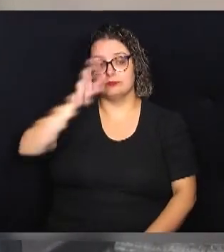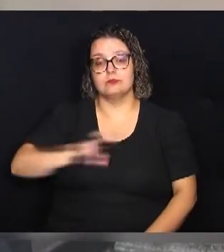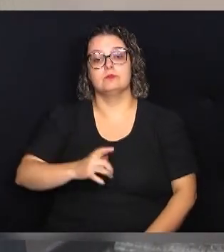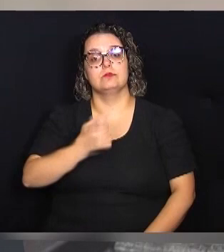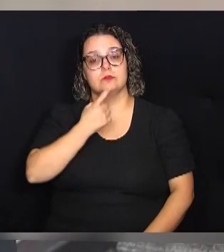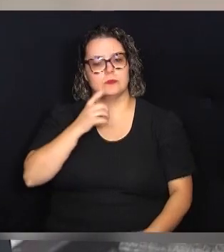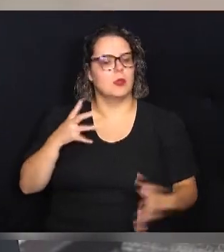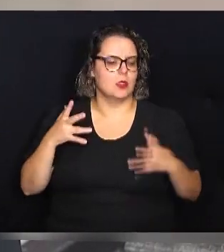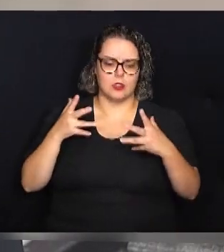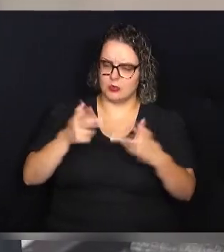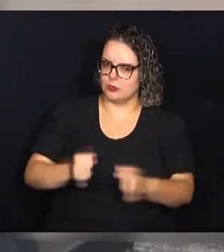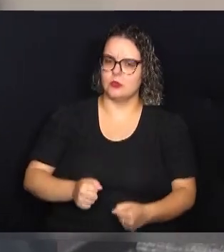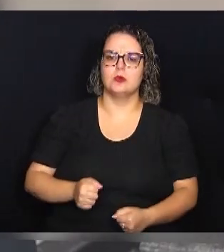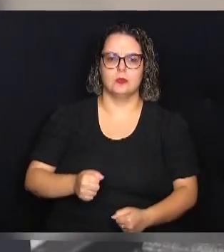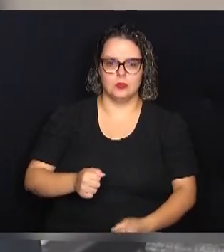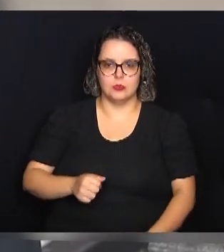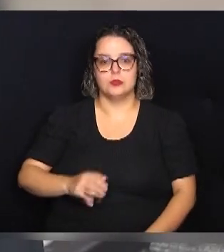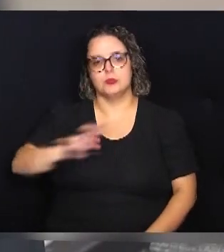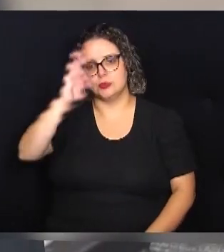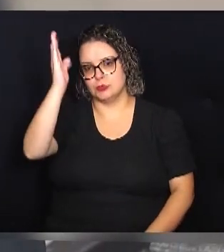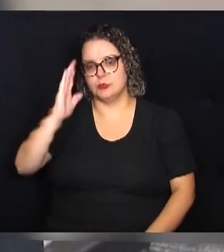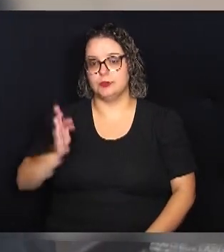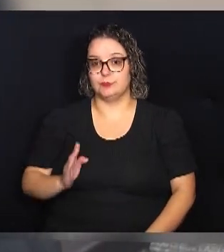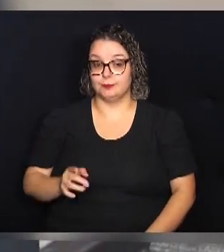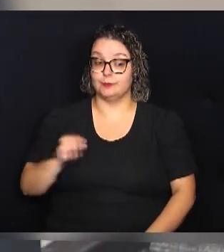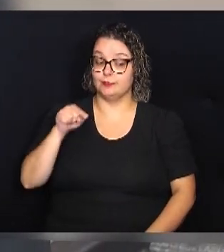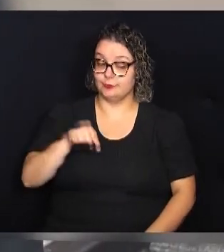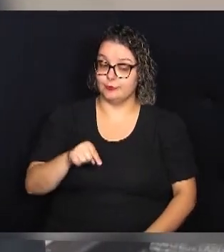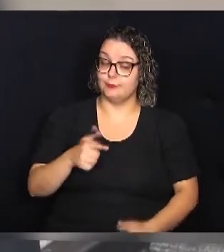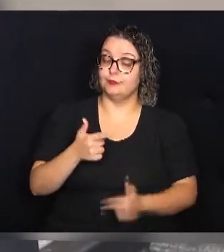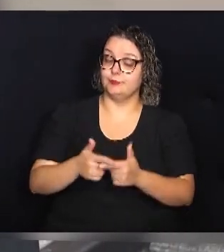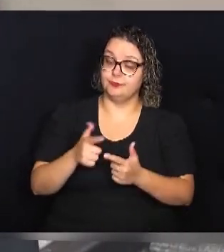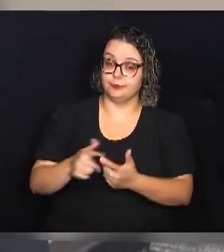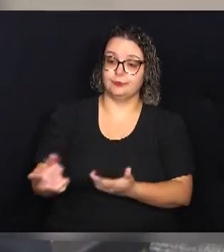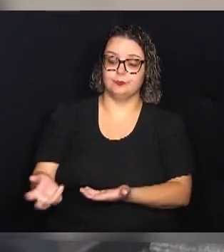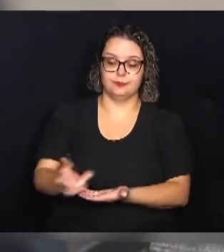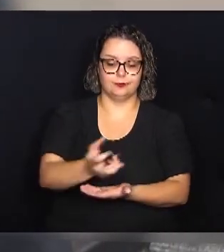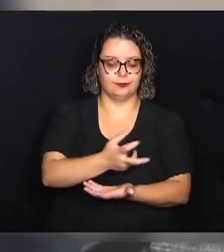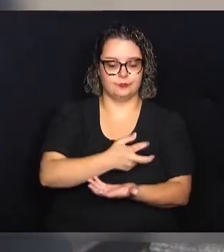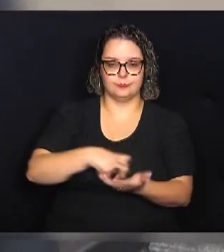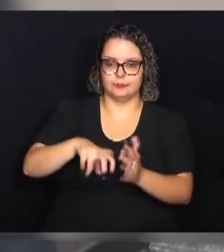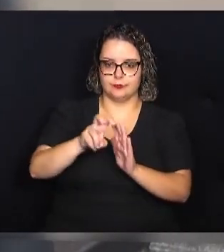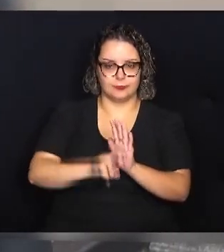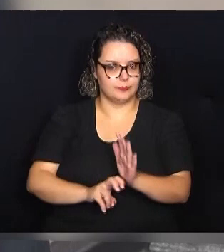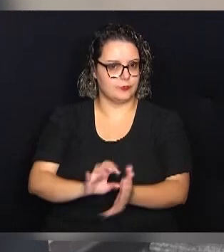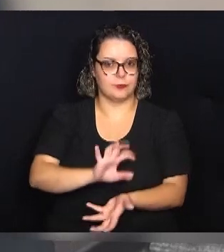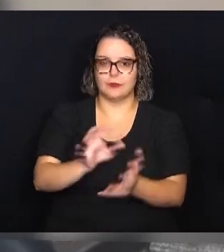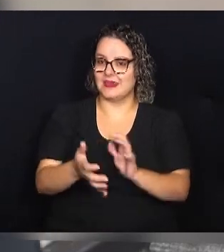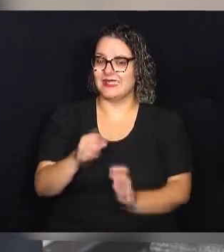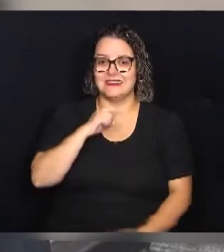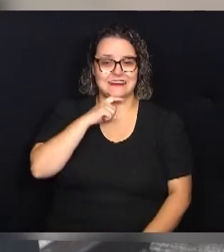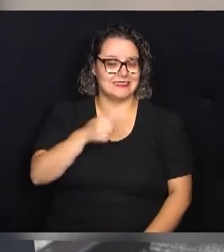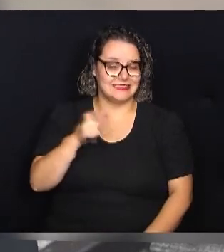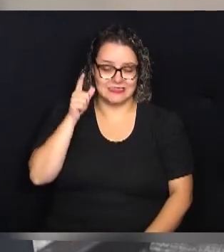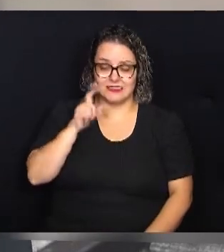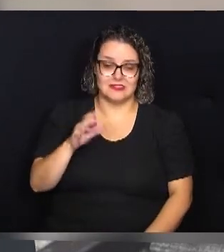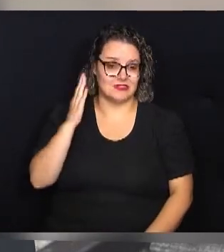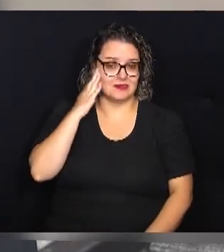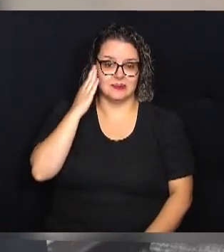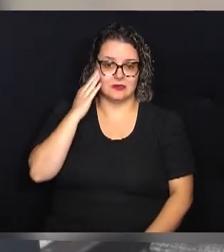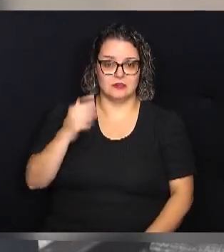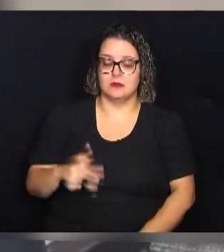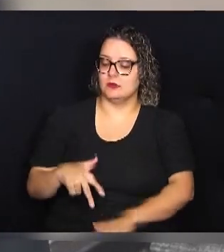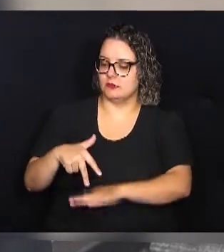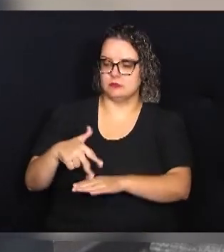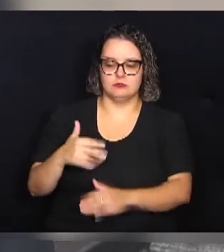Esse bicho papão, que é a reforma tributária, que ninguém consegue entender. Então a gente convidou um dos maiores expertos no assunto